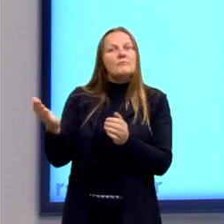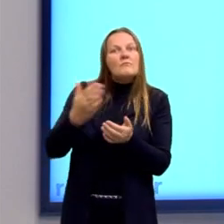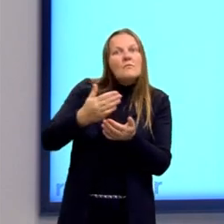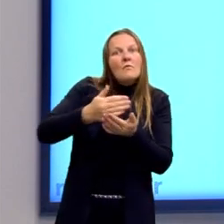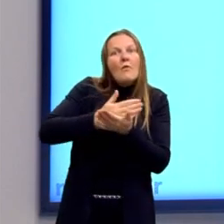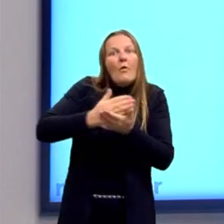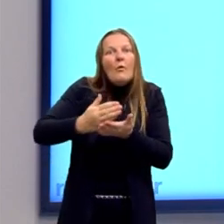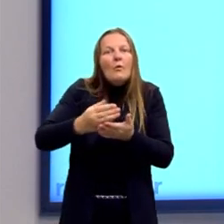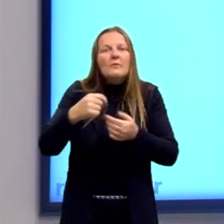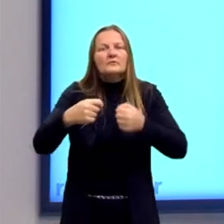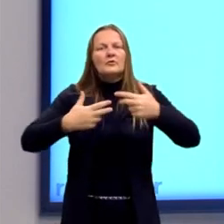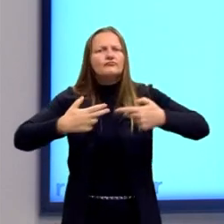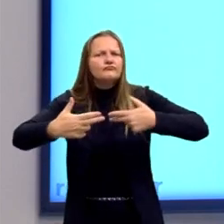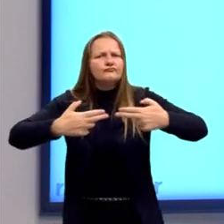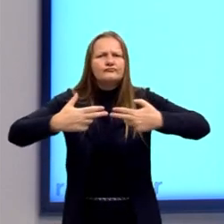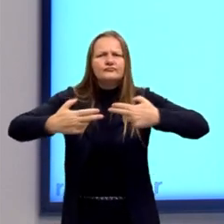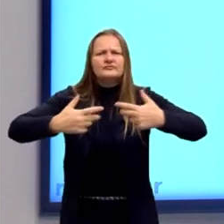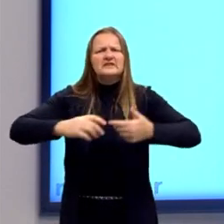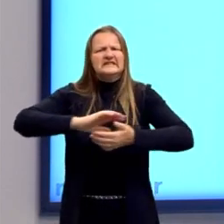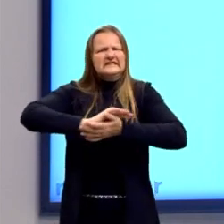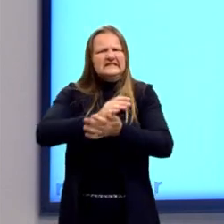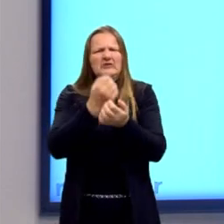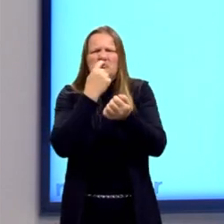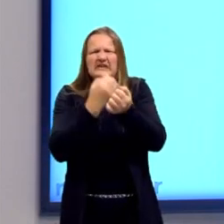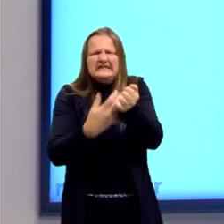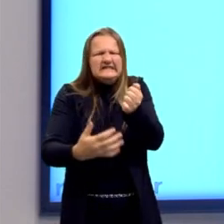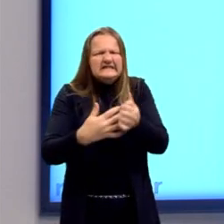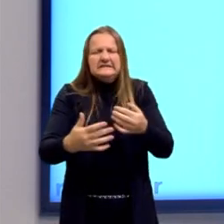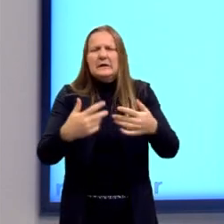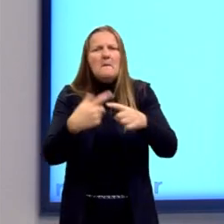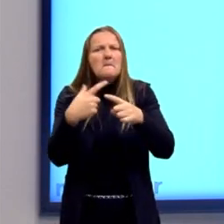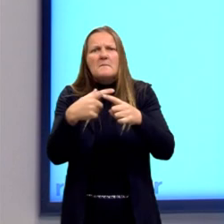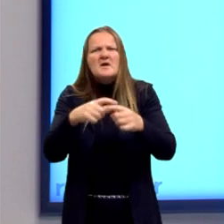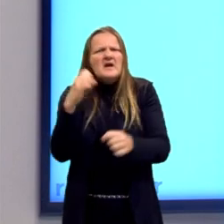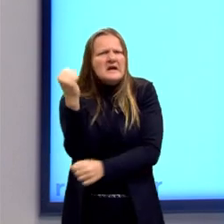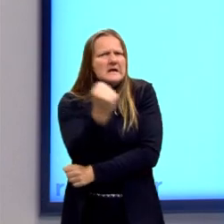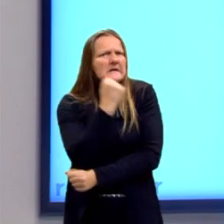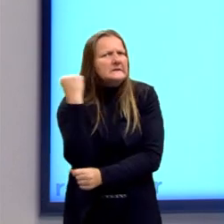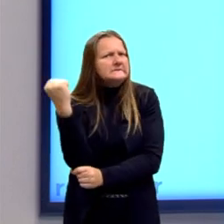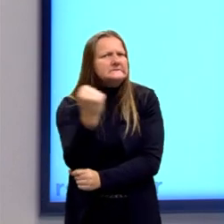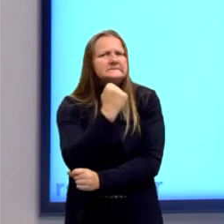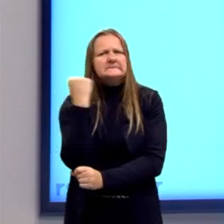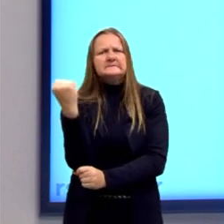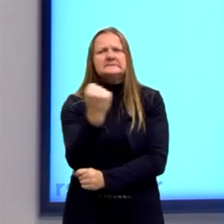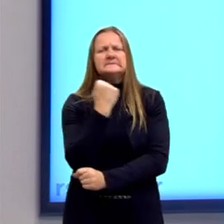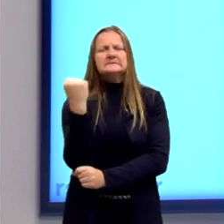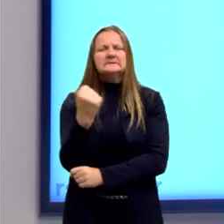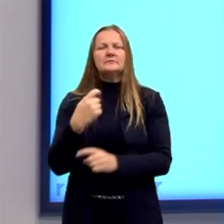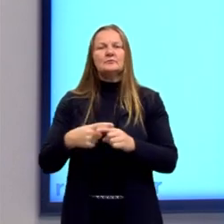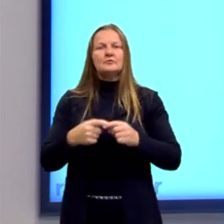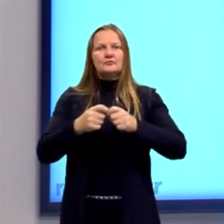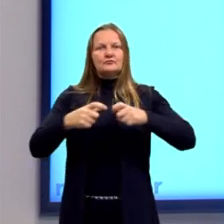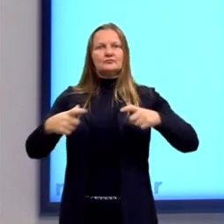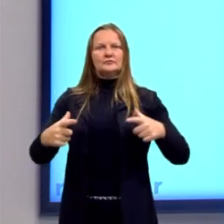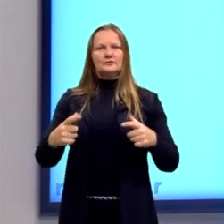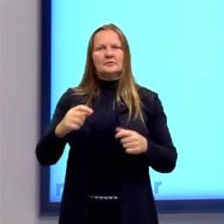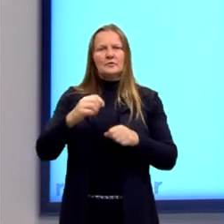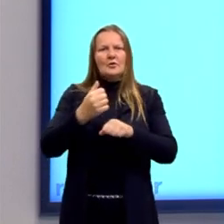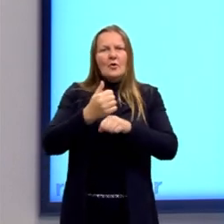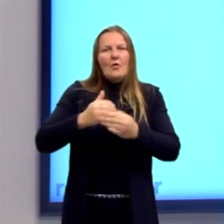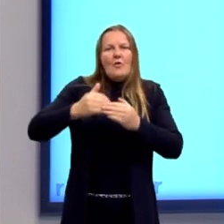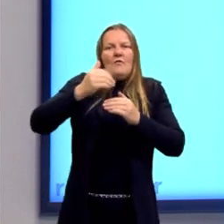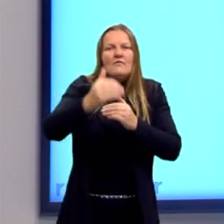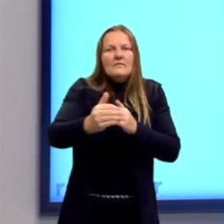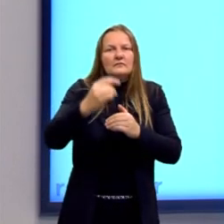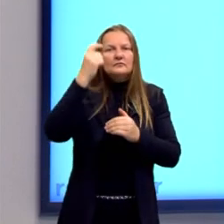E as guerras se tornam muito mais sangrentas. Porque o avanço científico faz com que o armamento, infelizmente, se